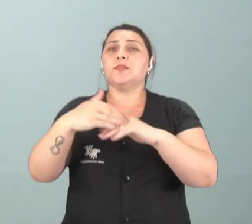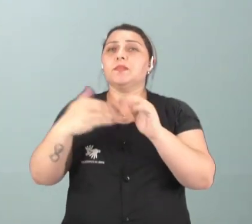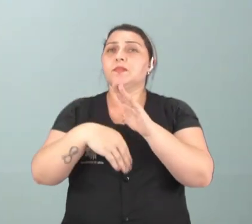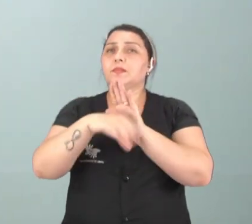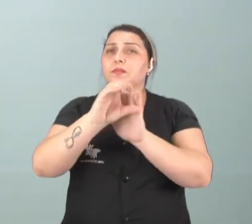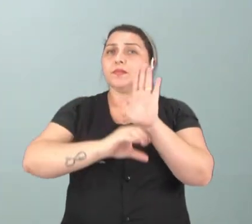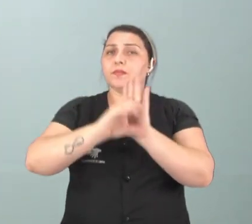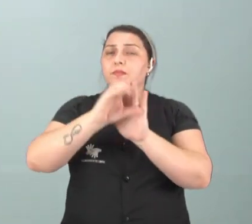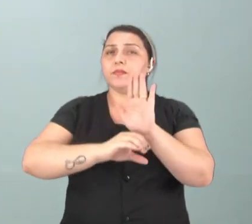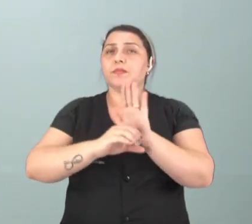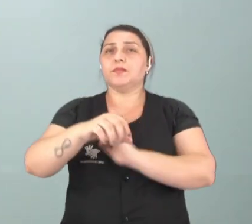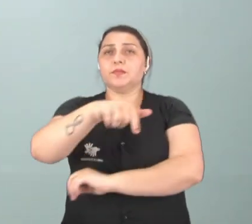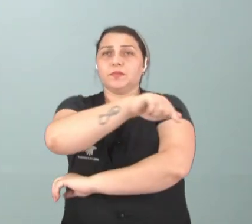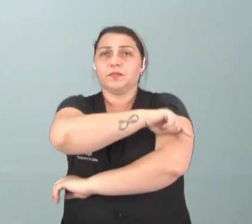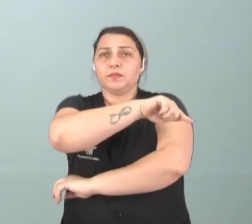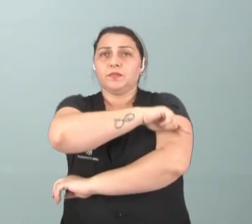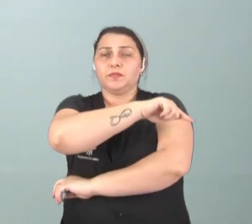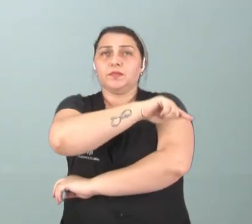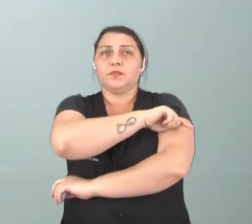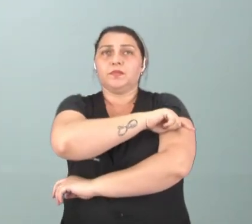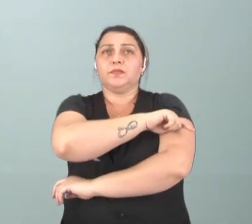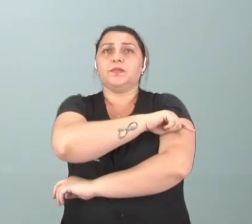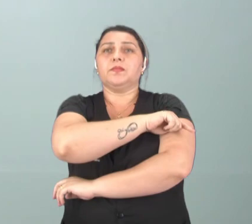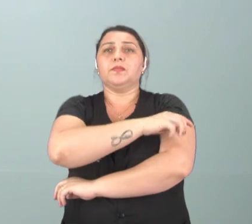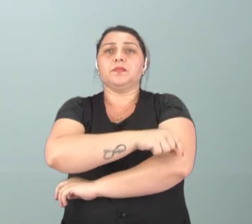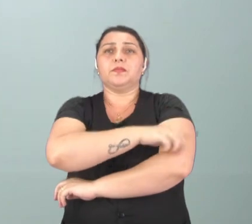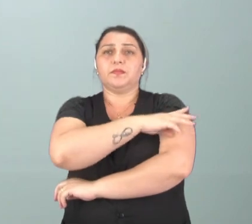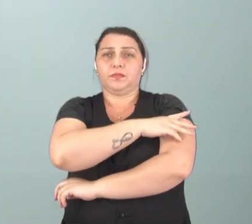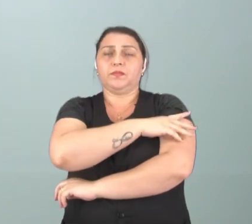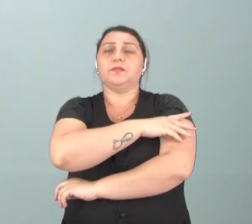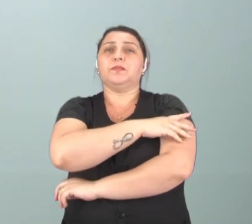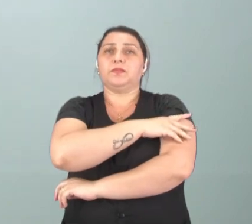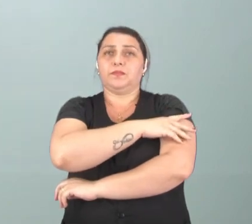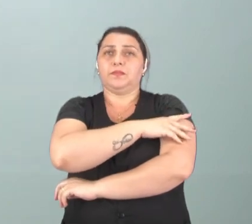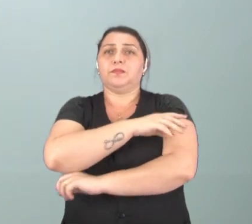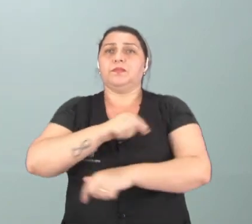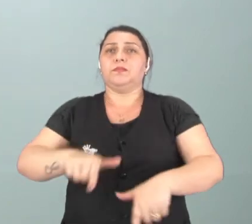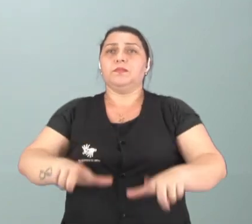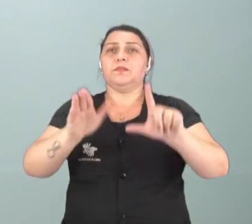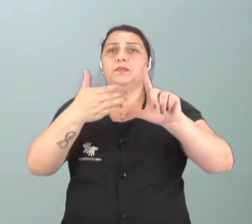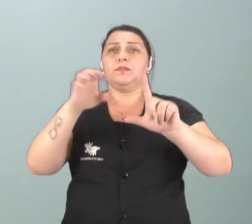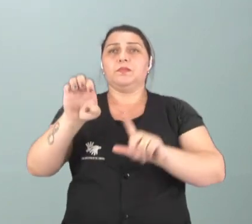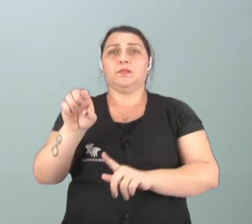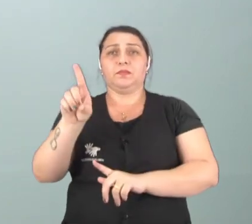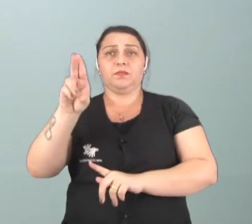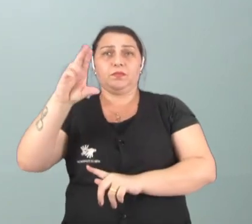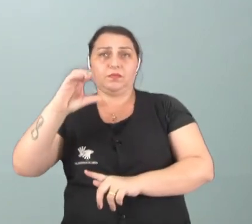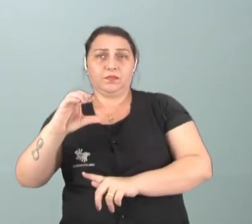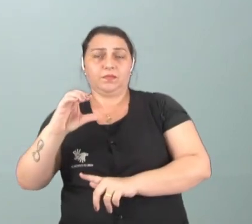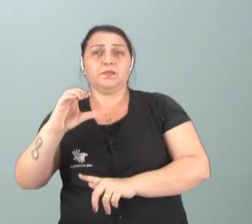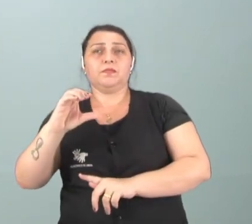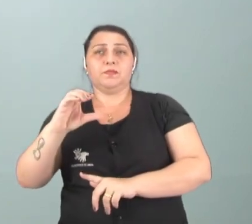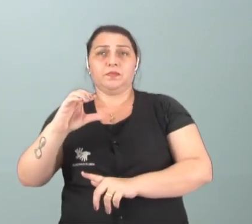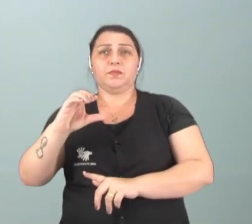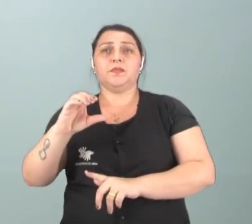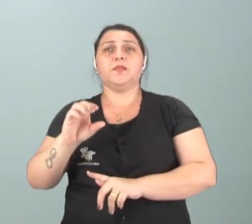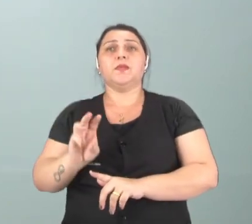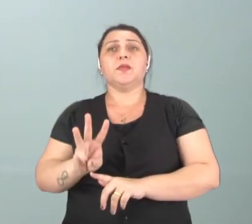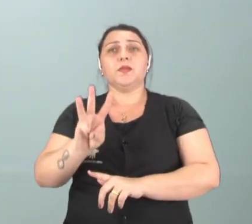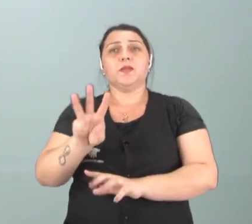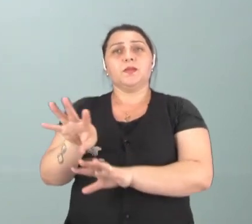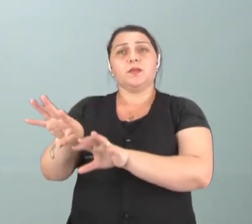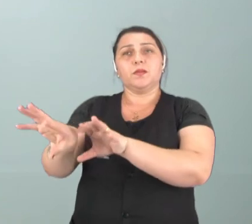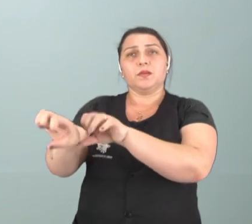conteúdo do sétimo ano, do Fundamental 2, pela plataforma Eduque, ou você vai acessar o WebAulas